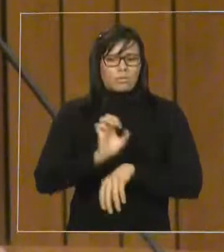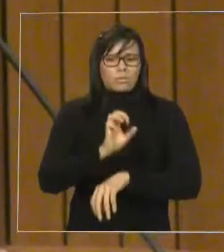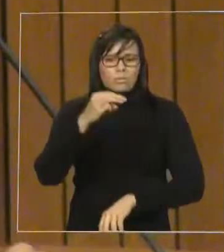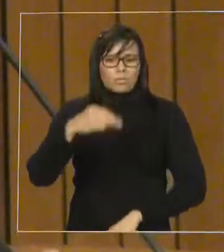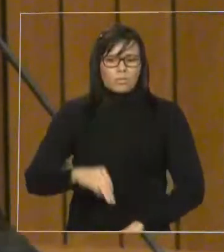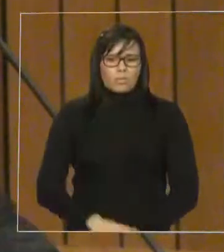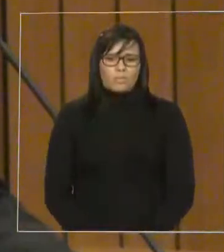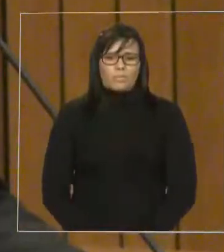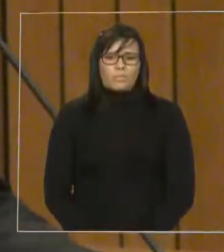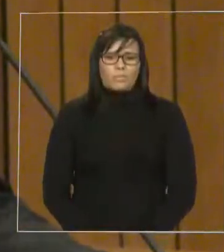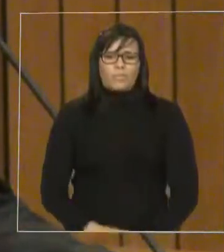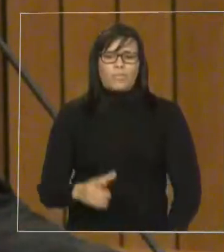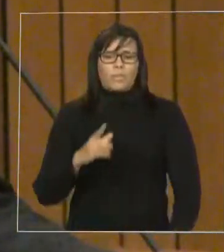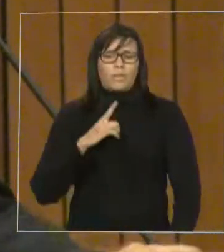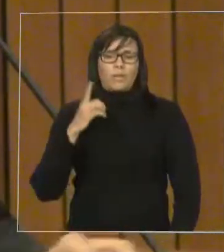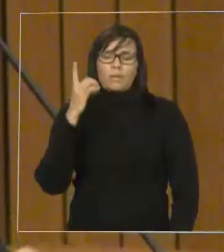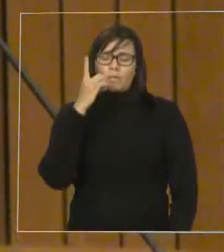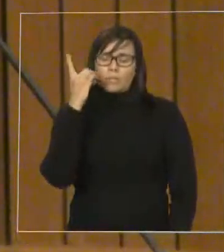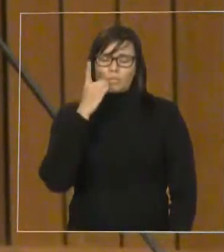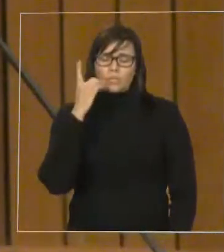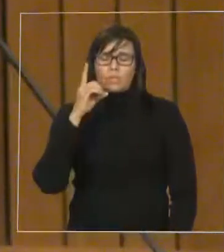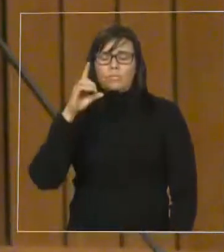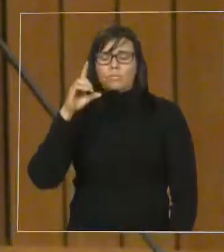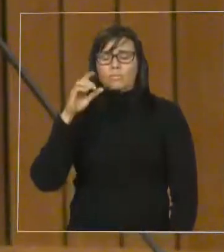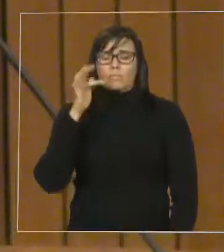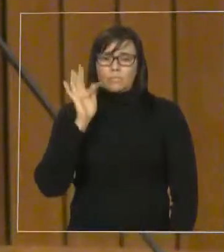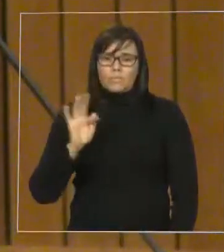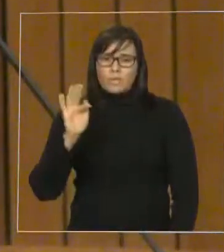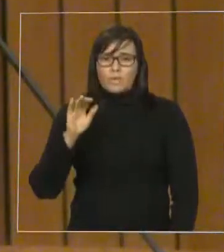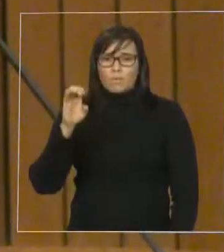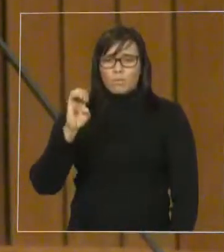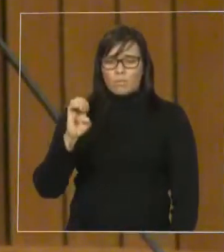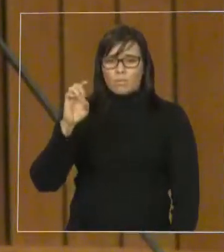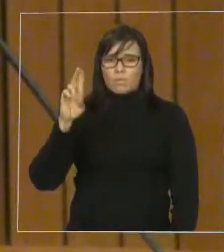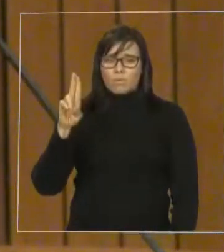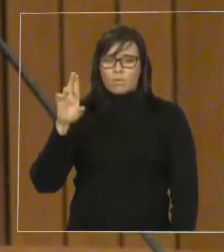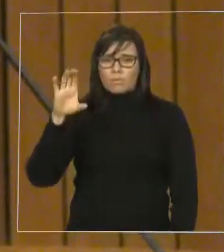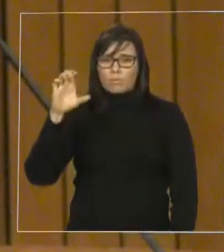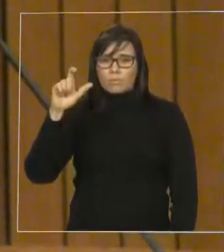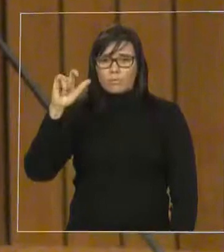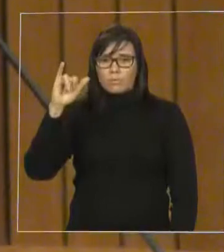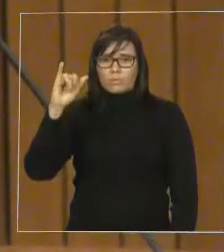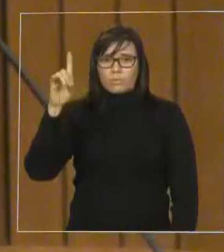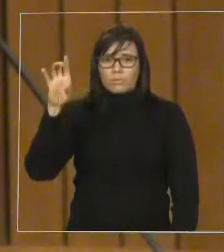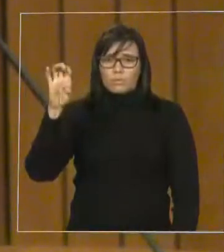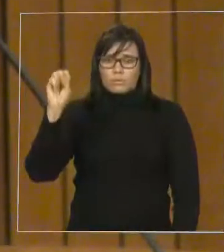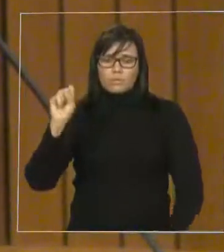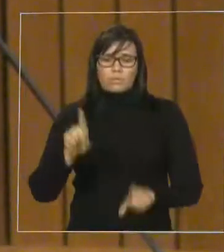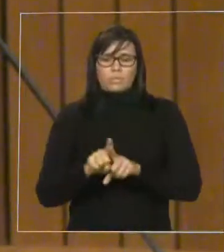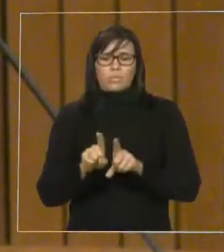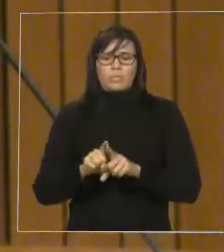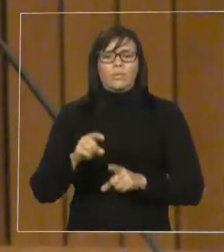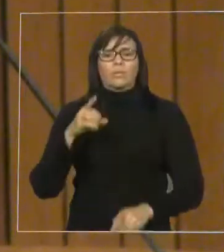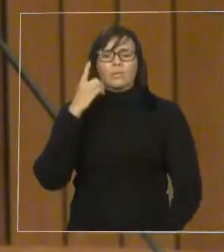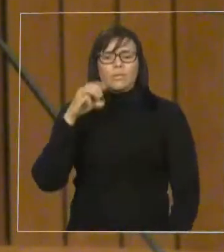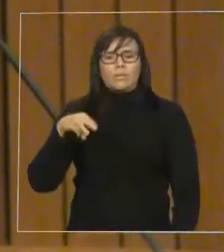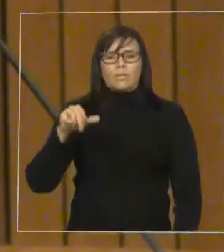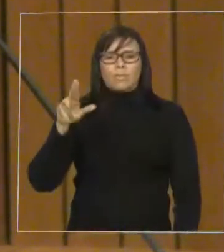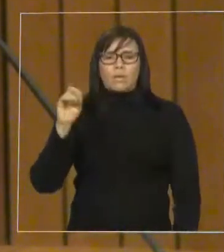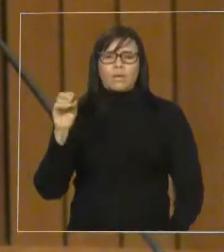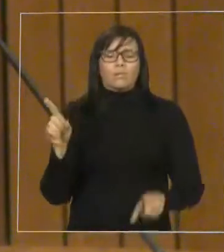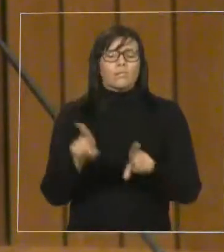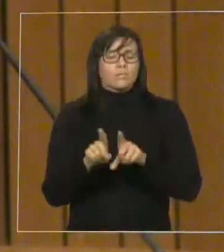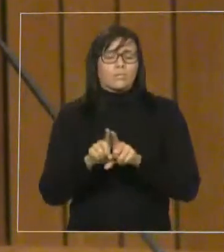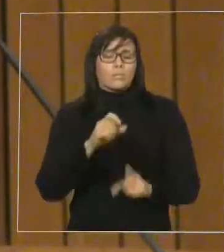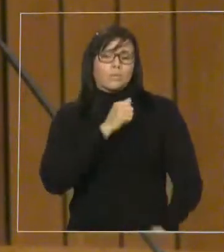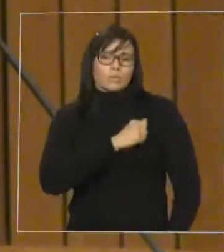um deputado federal, o deputado Deuclides, quatro deputados estaduais, deputado Marco Aurélio, deputado Antônio Pereira,